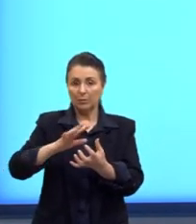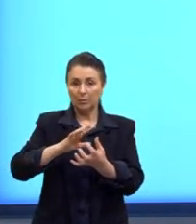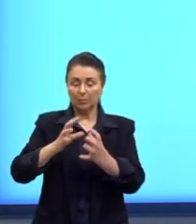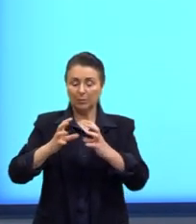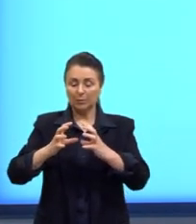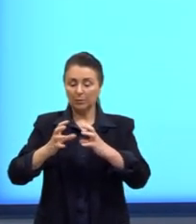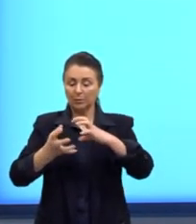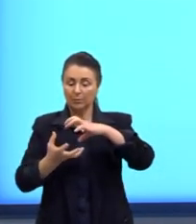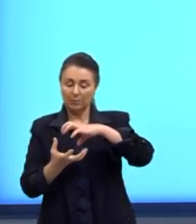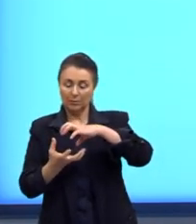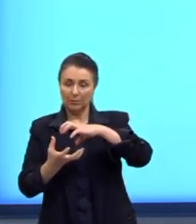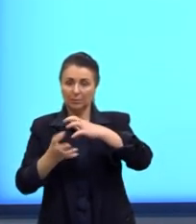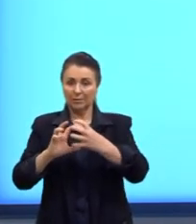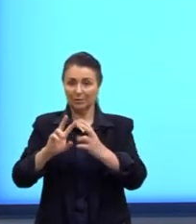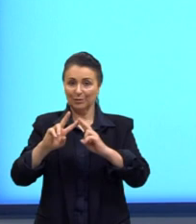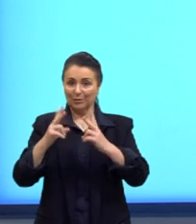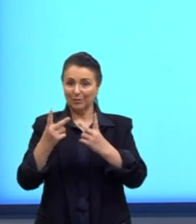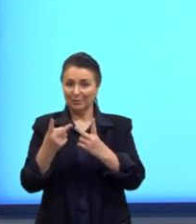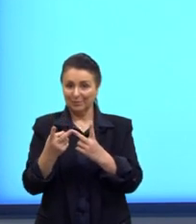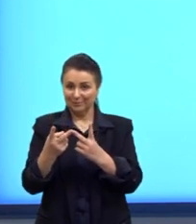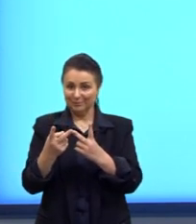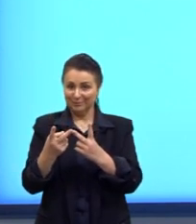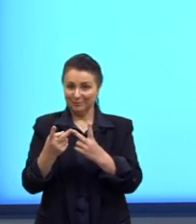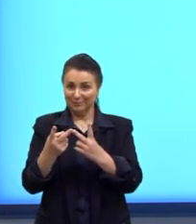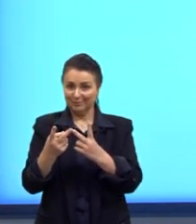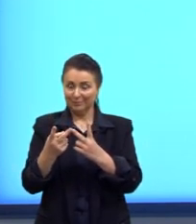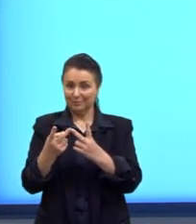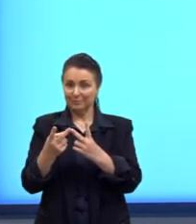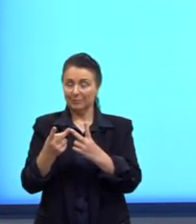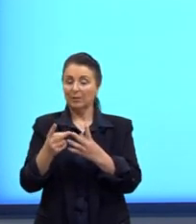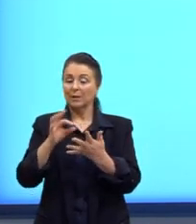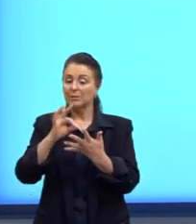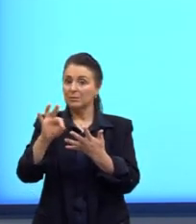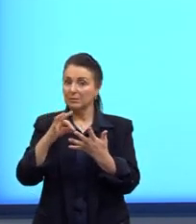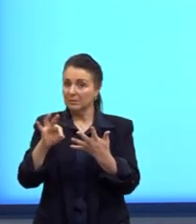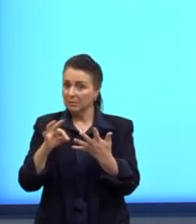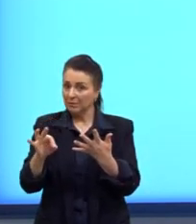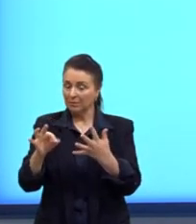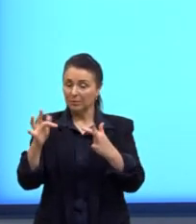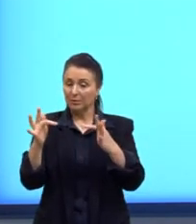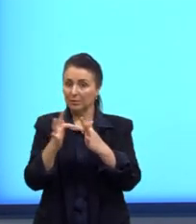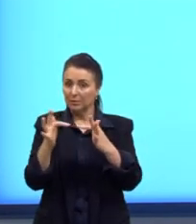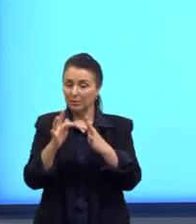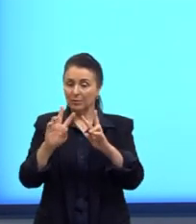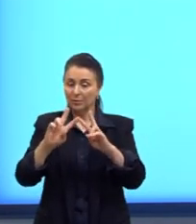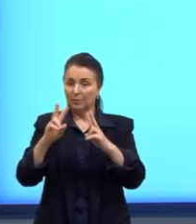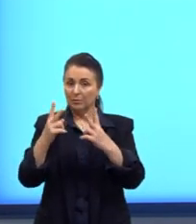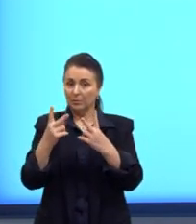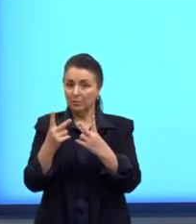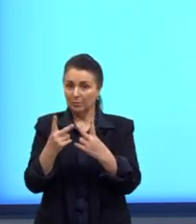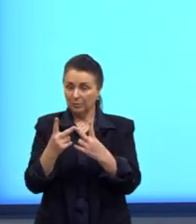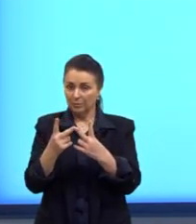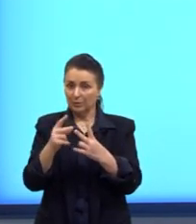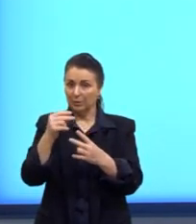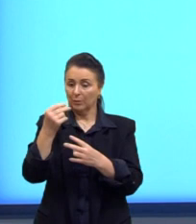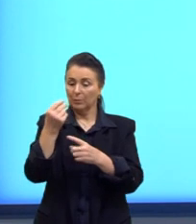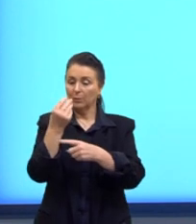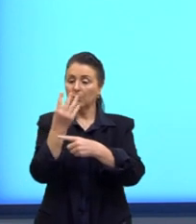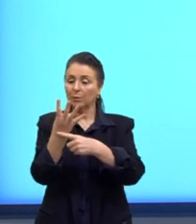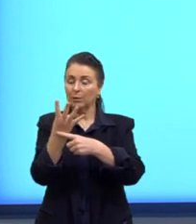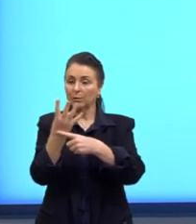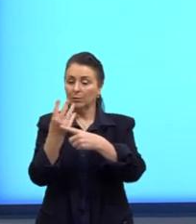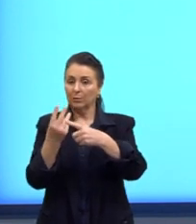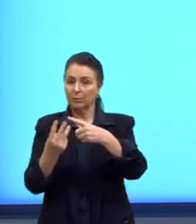volume do cilindro. Ali eu destaquei as fórmulas, né? Então o volume da esfera, 4 terços vezes